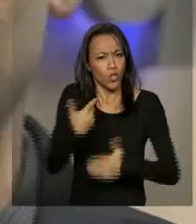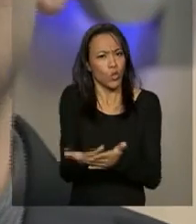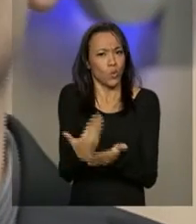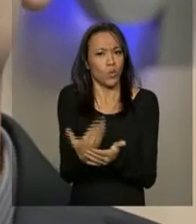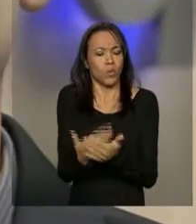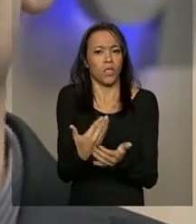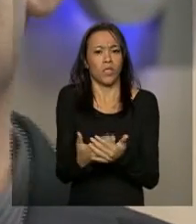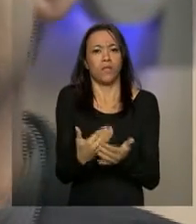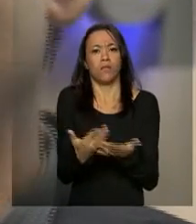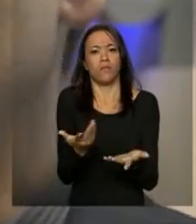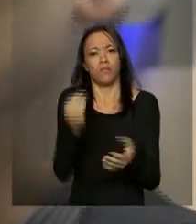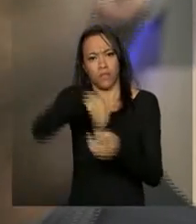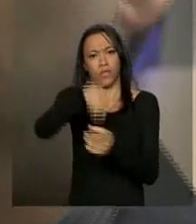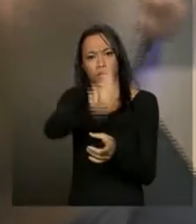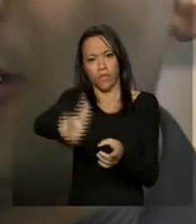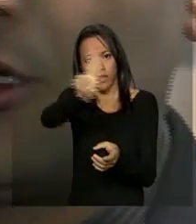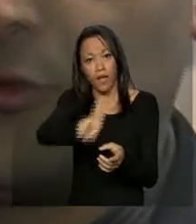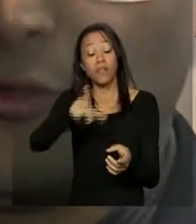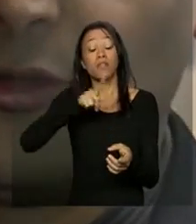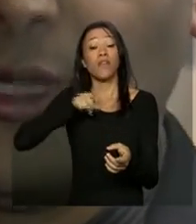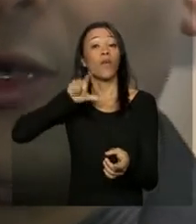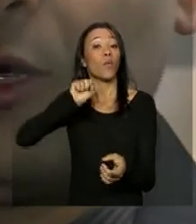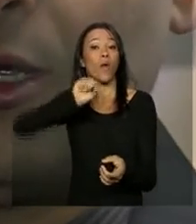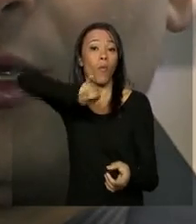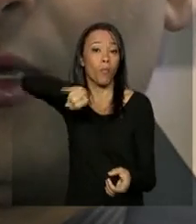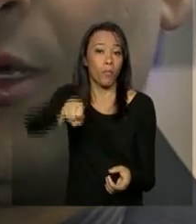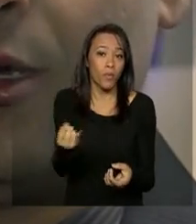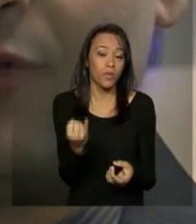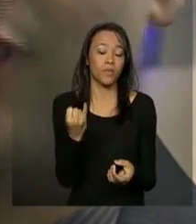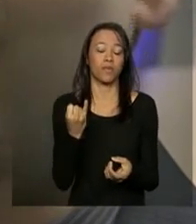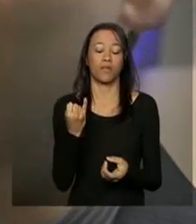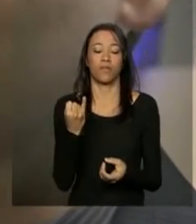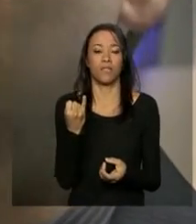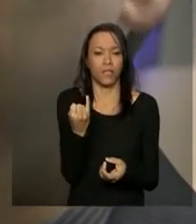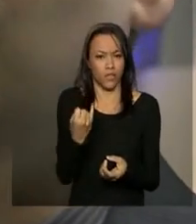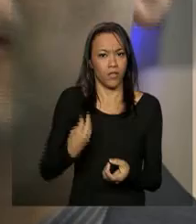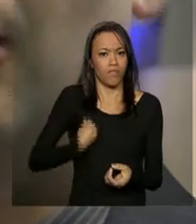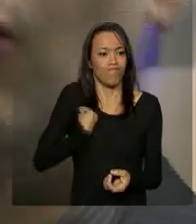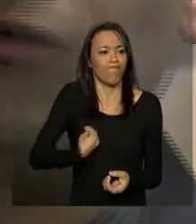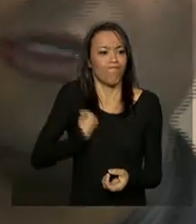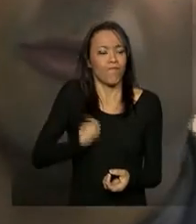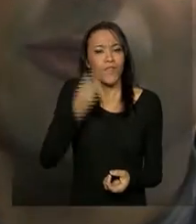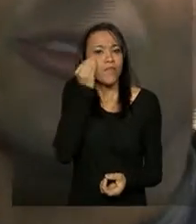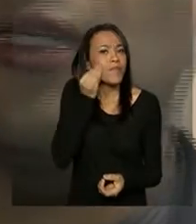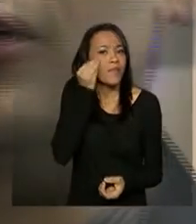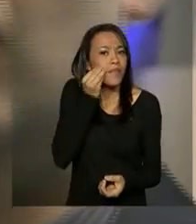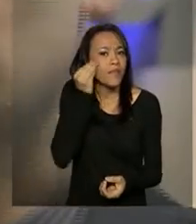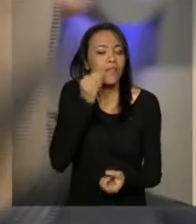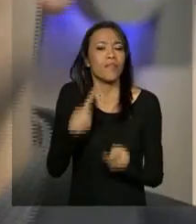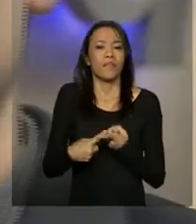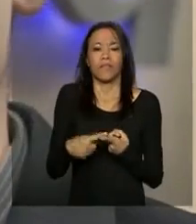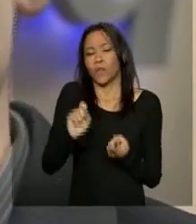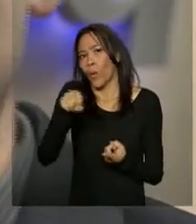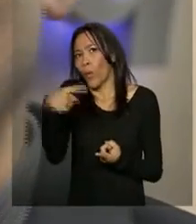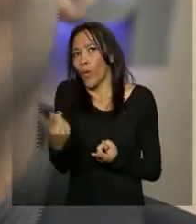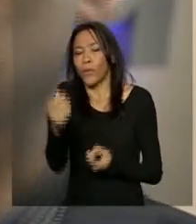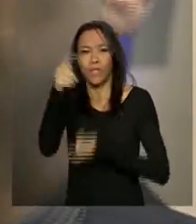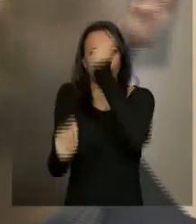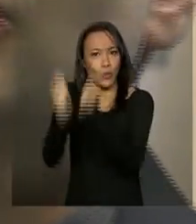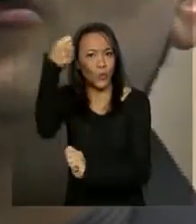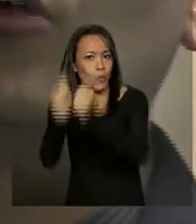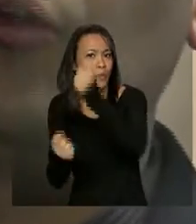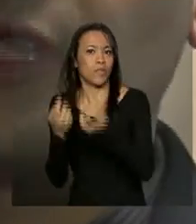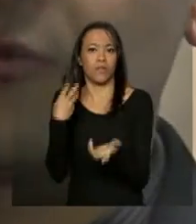semestres, também tiveram a oportunidade de ter a vivência ou em indústria, ou em empresas de